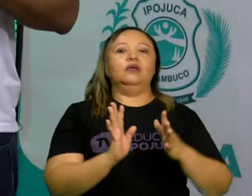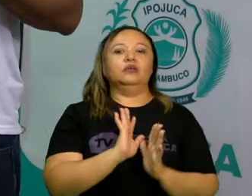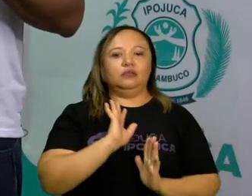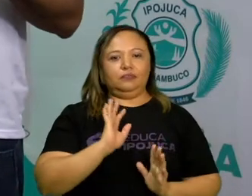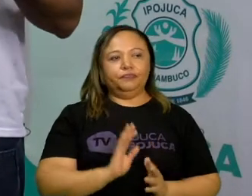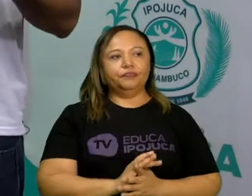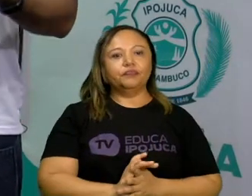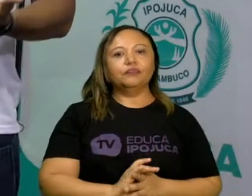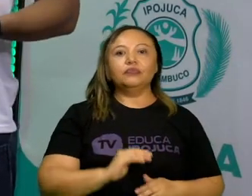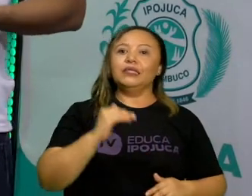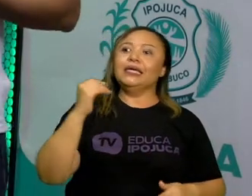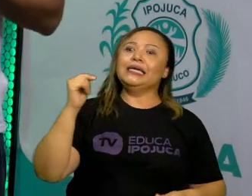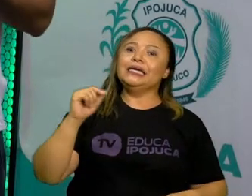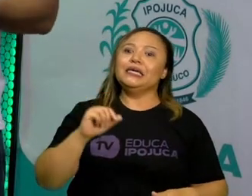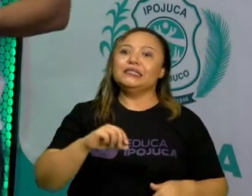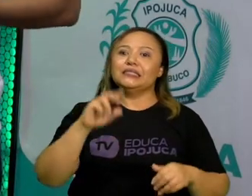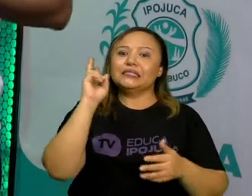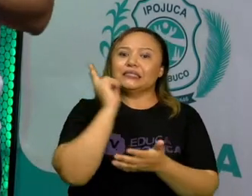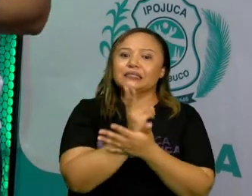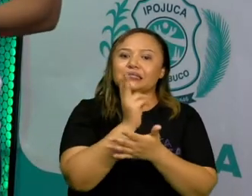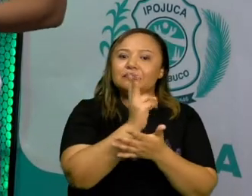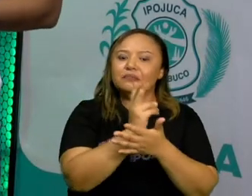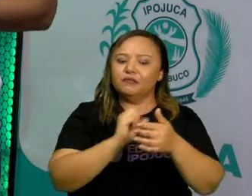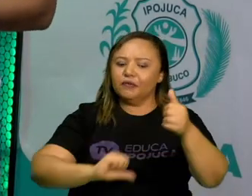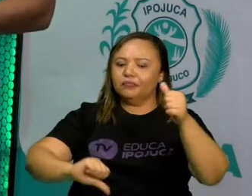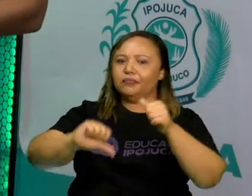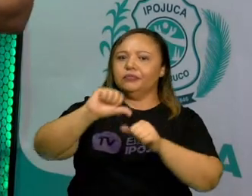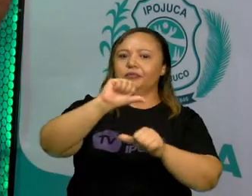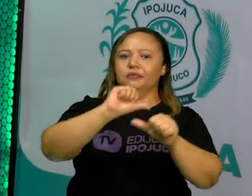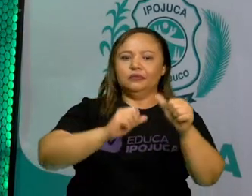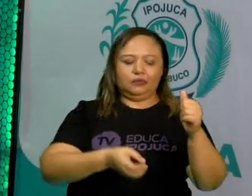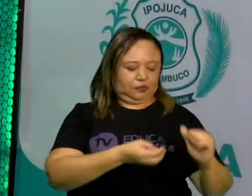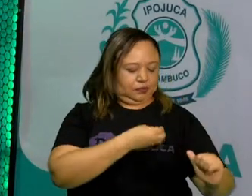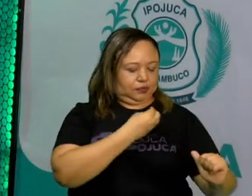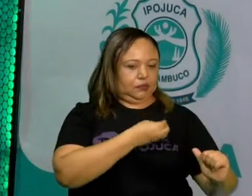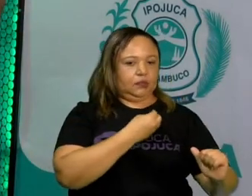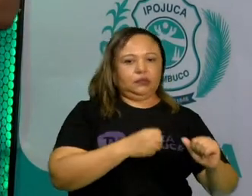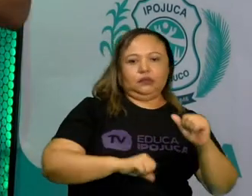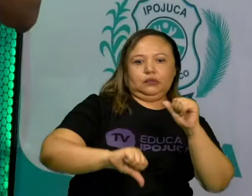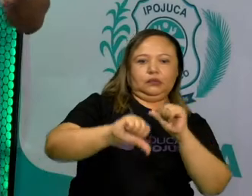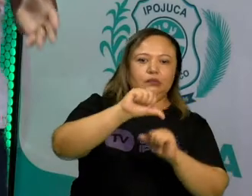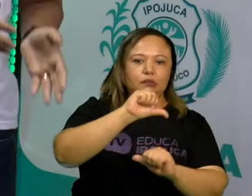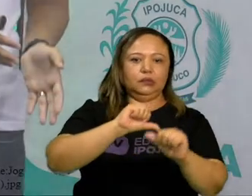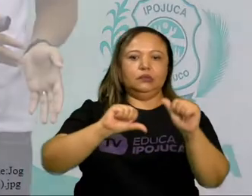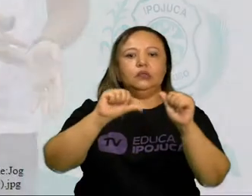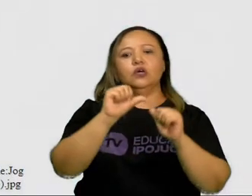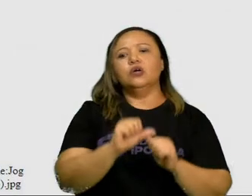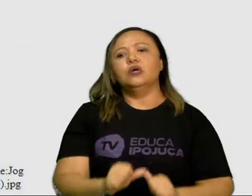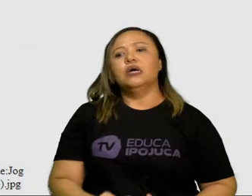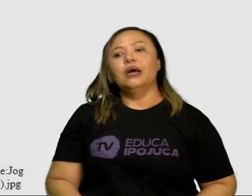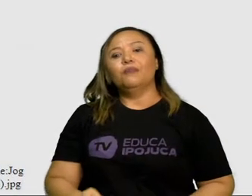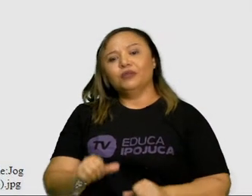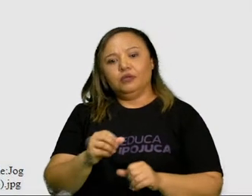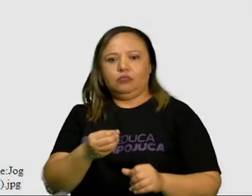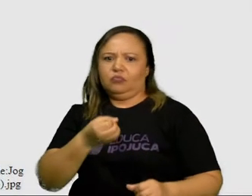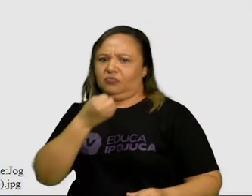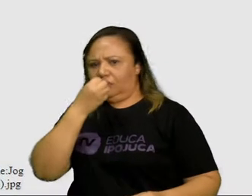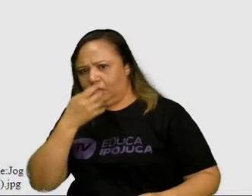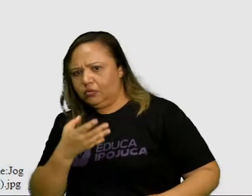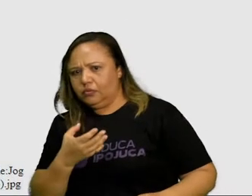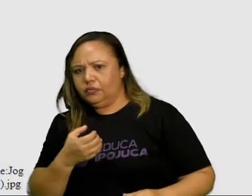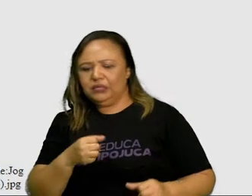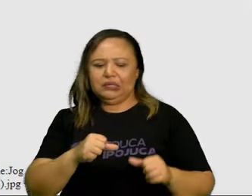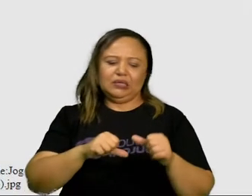trazendo algumas mudanças na nossa vida. Algumas benéficas, outras nem tanto assim.